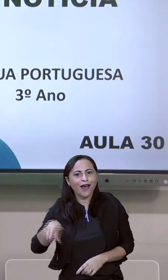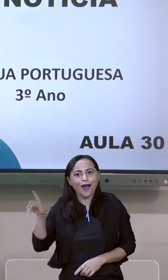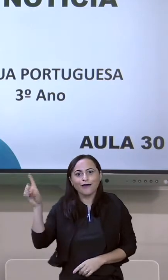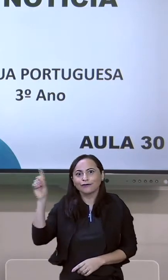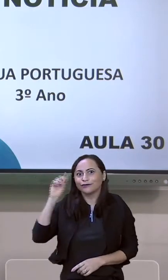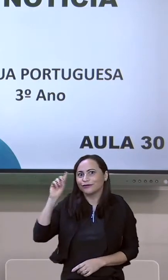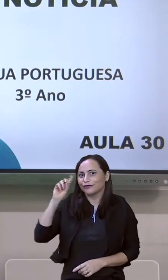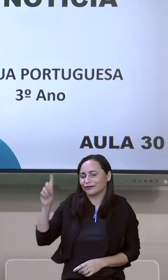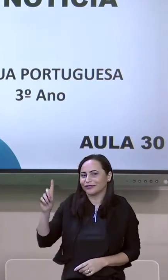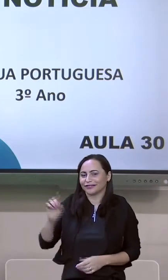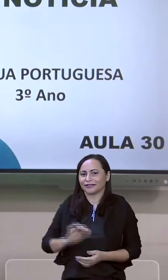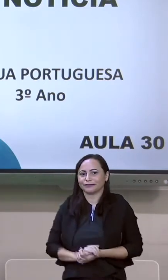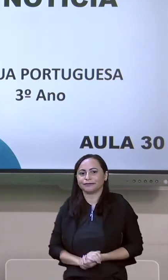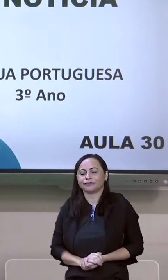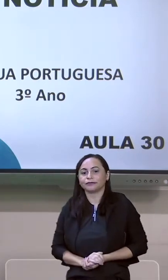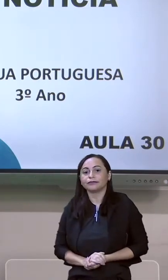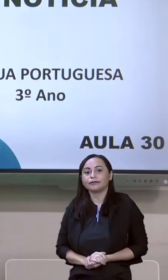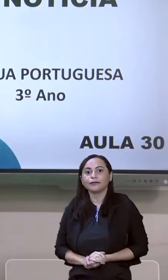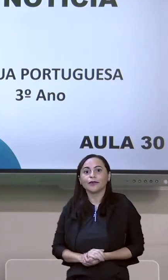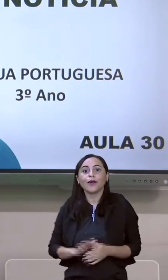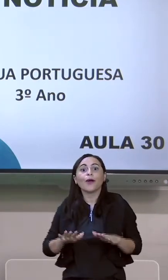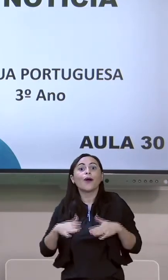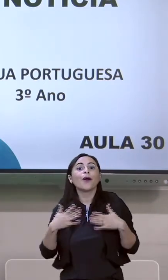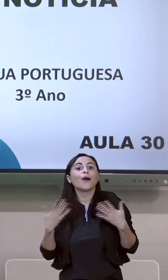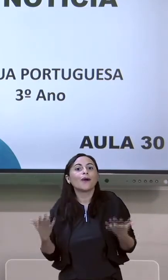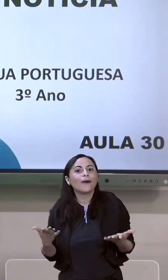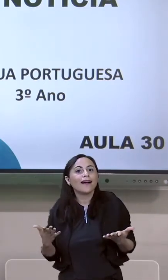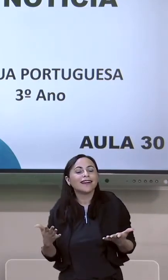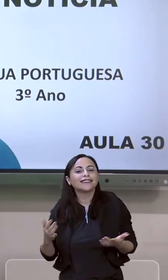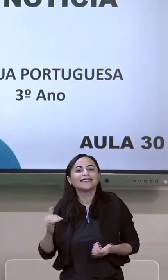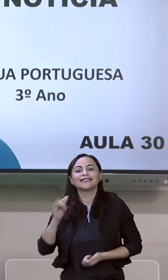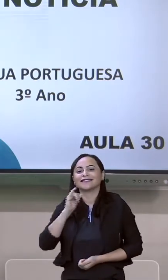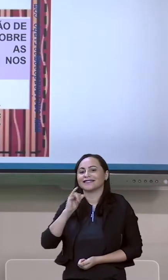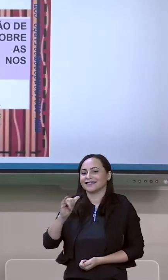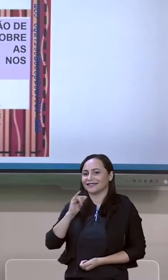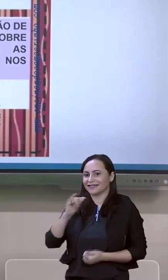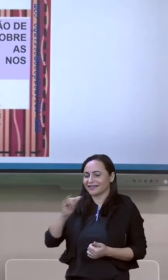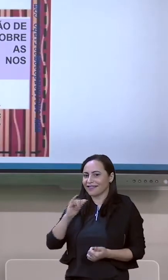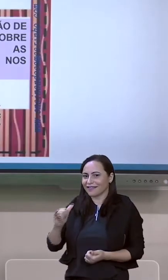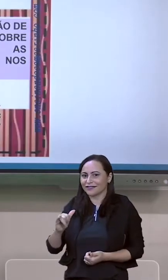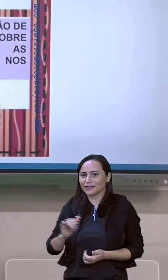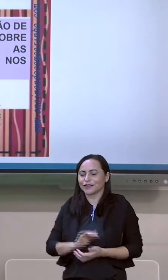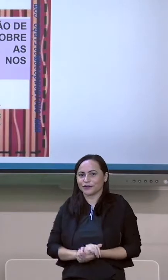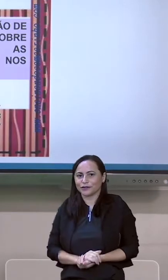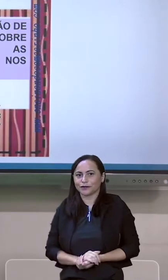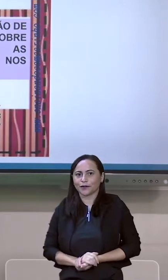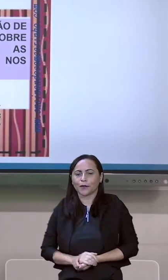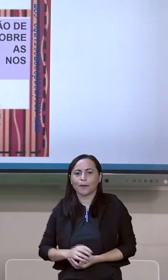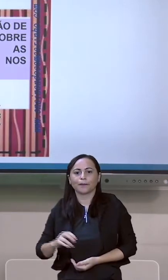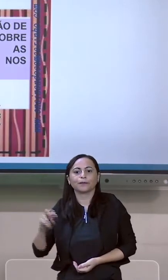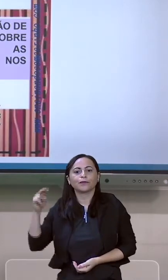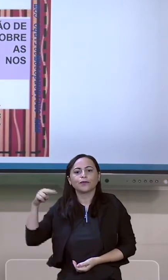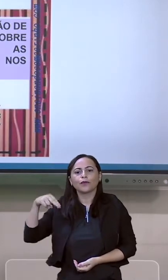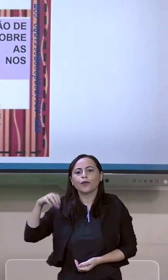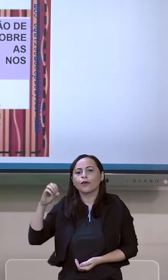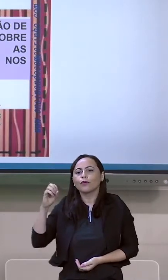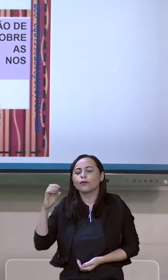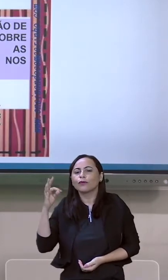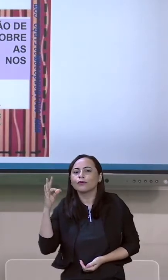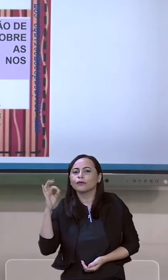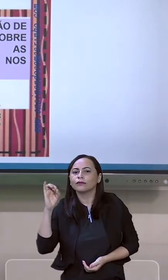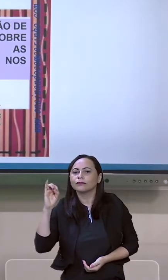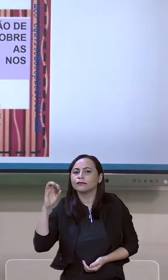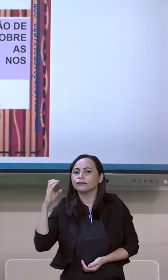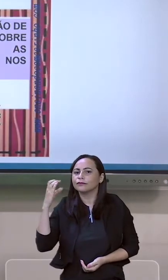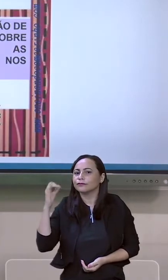que tipo de texto é esse? A notícia! Isso mesmo, nós vamos falar hoje o que é a notícia,